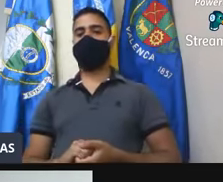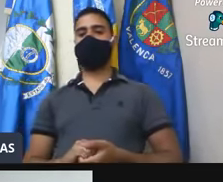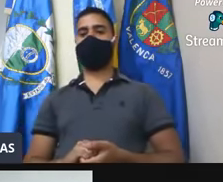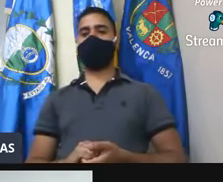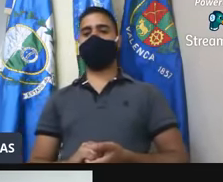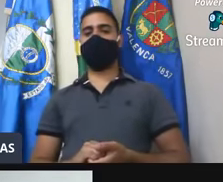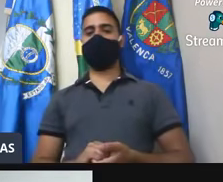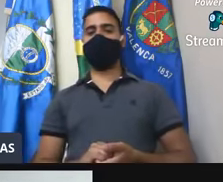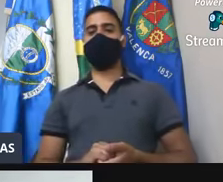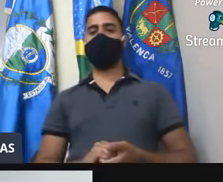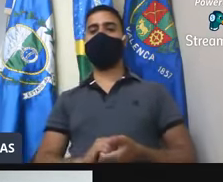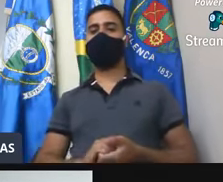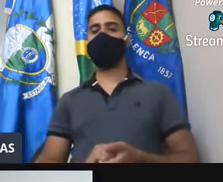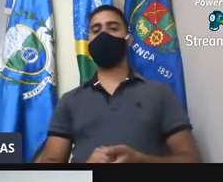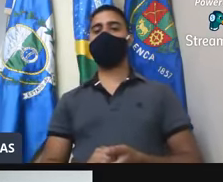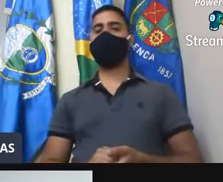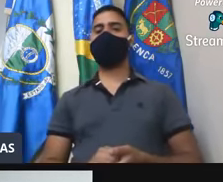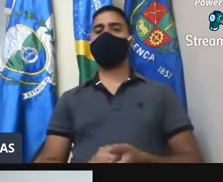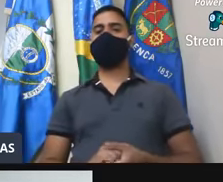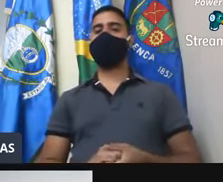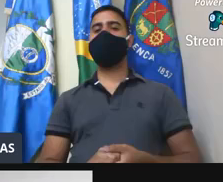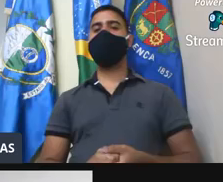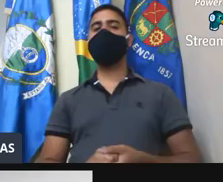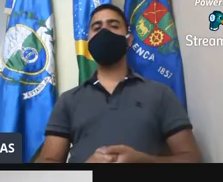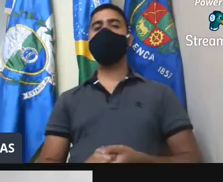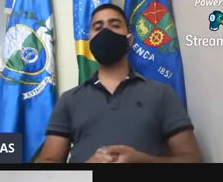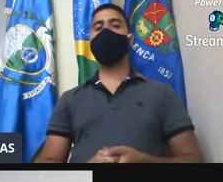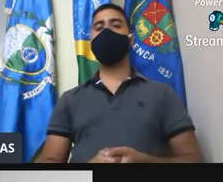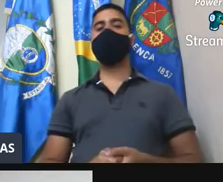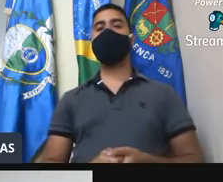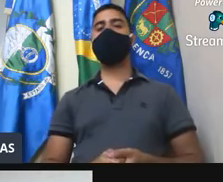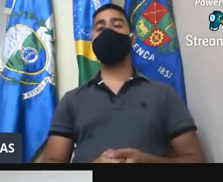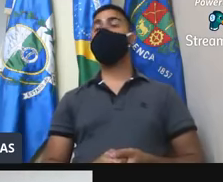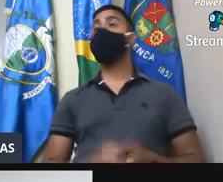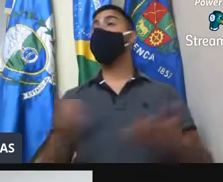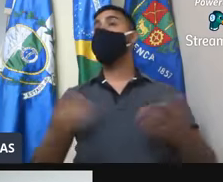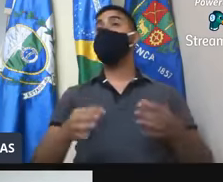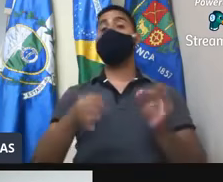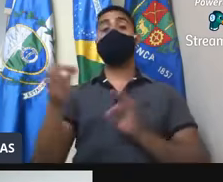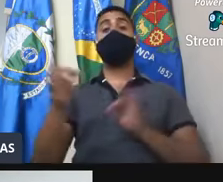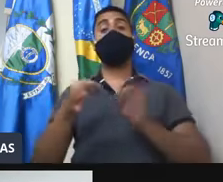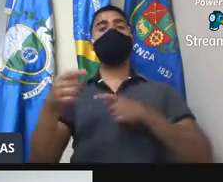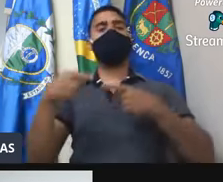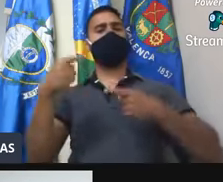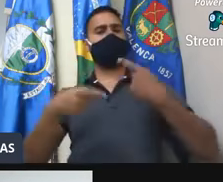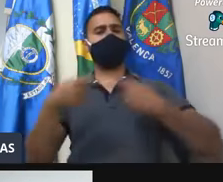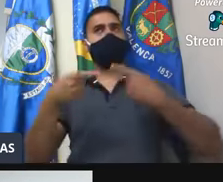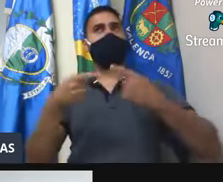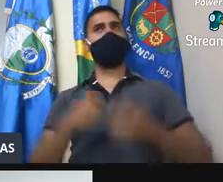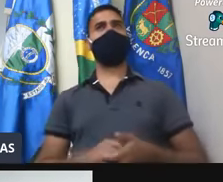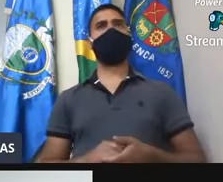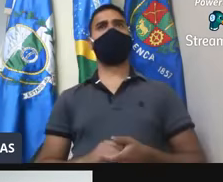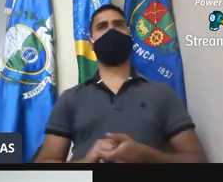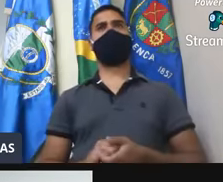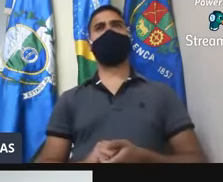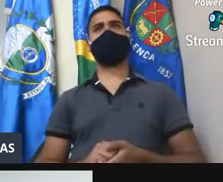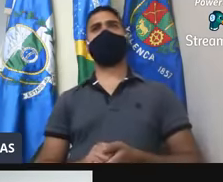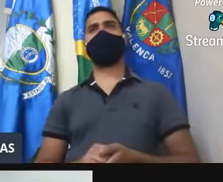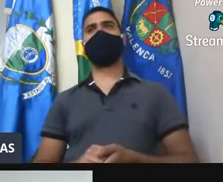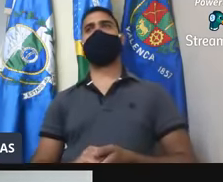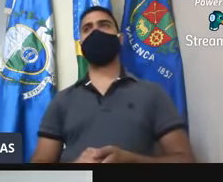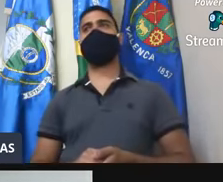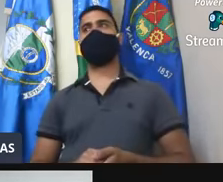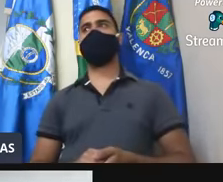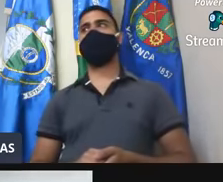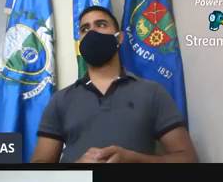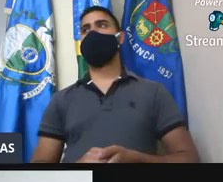Requerimento 181 do vereador Marcelo Moreira de Oliveira, Marcelo de Santa Isabel, se encontra em discussão,